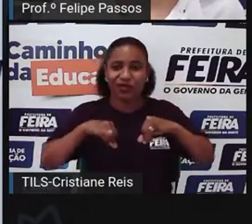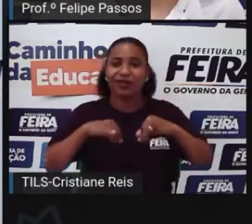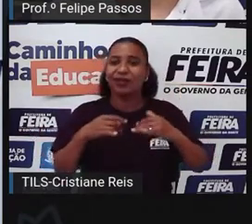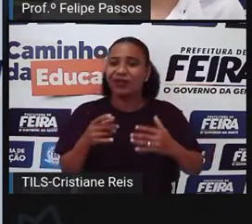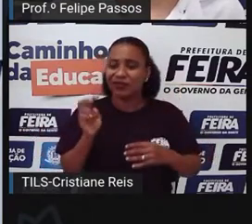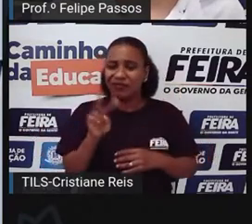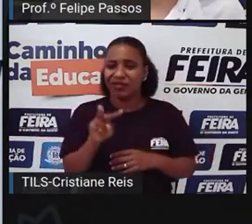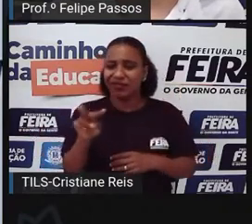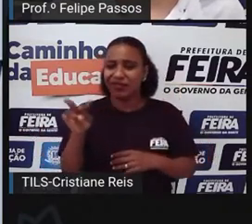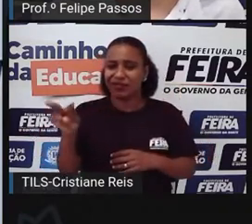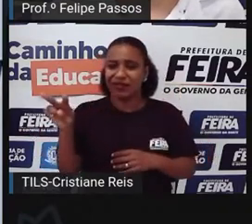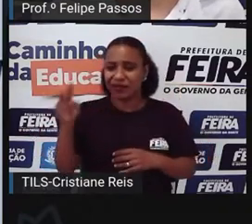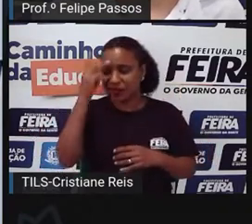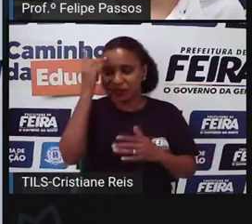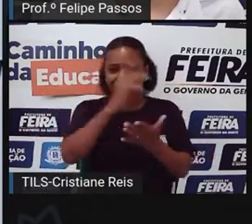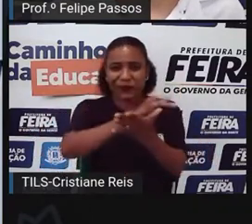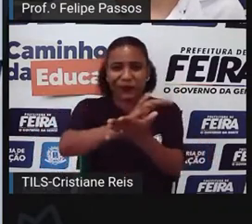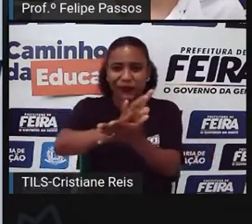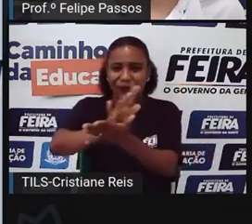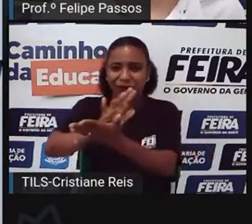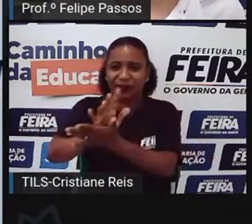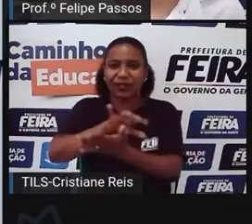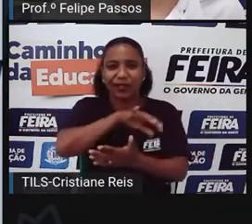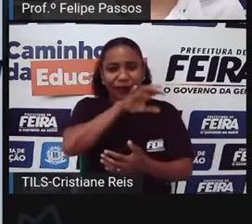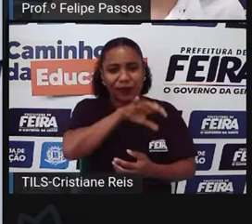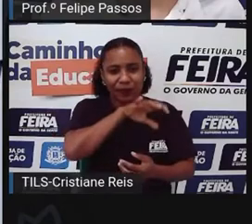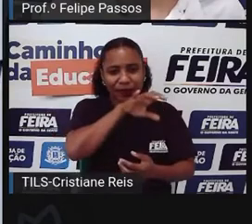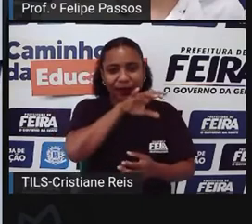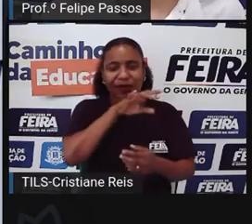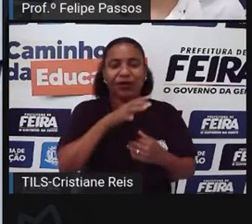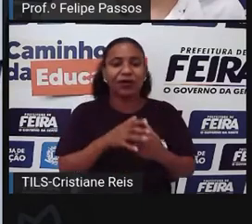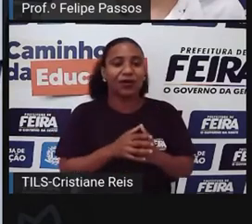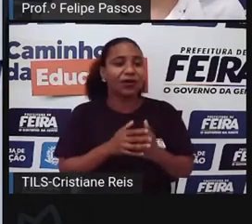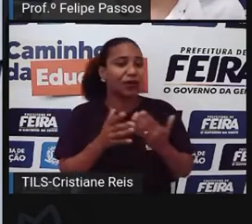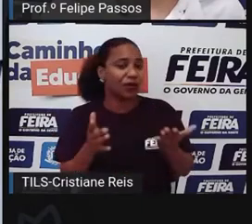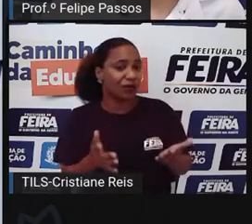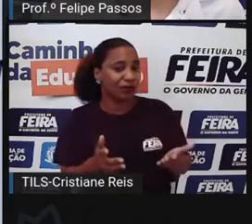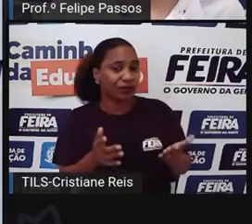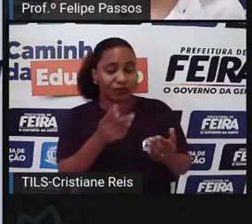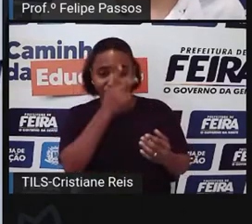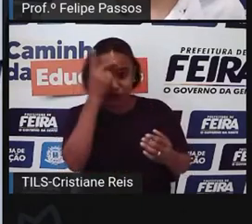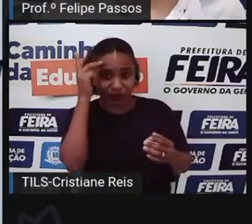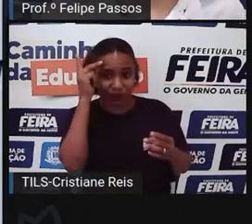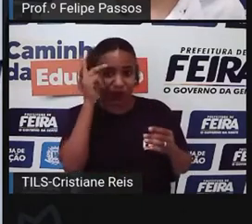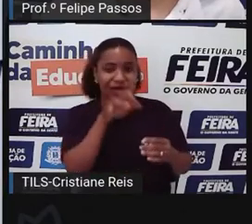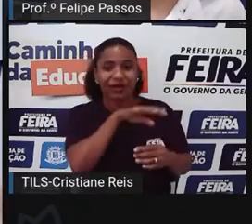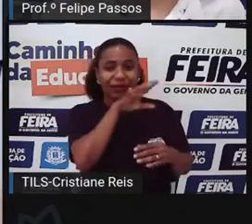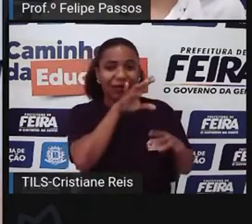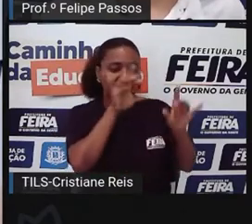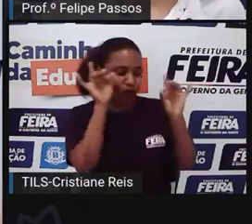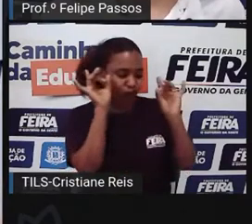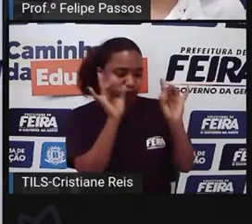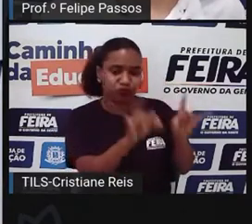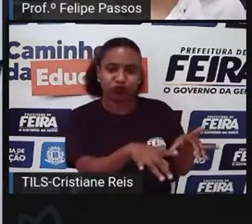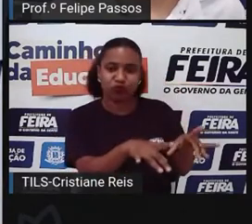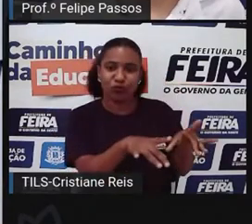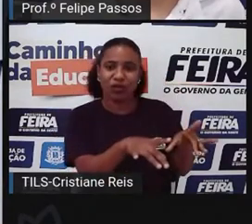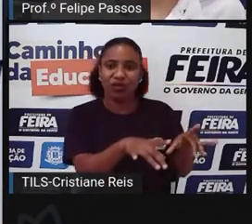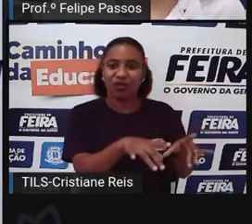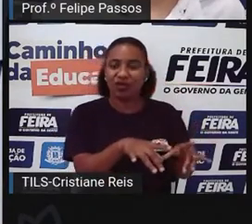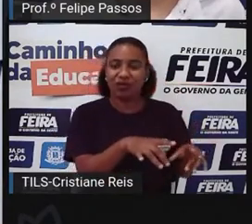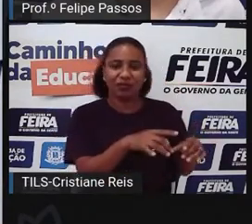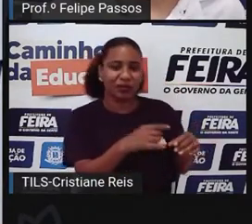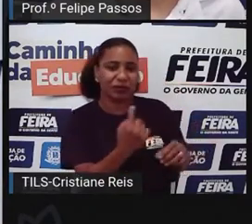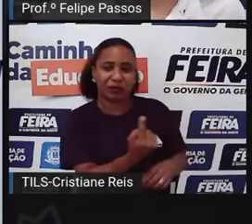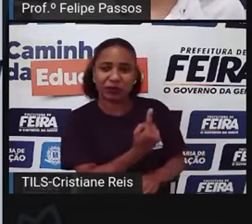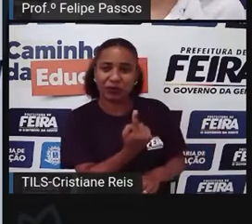maior Hoje a gente vê Por exemplo Um animal sendo abandonado As pessoas enunciam As pessoas se revoltam As pessoas não olham mais Com